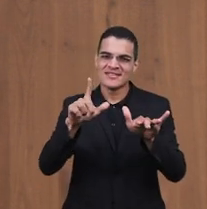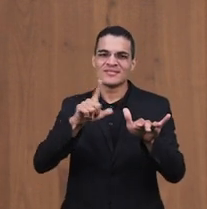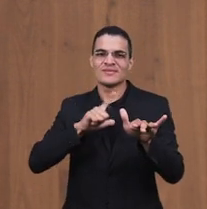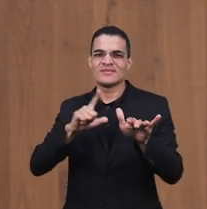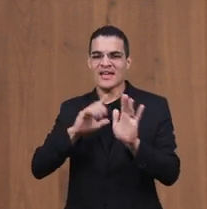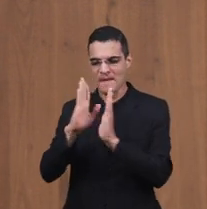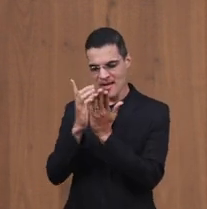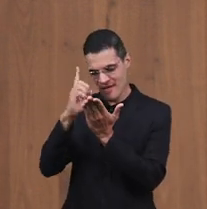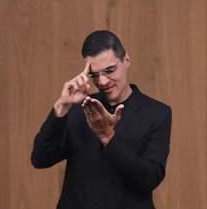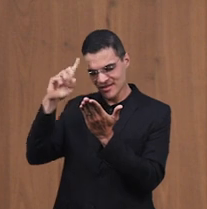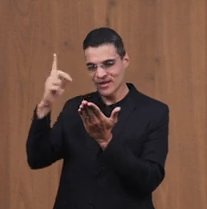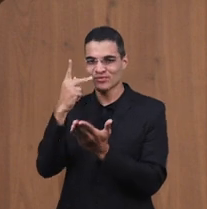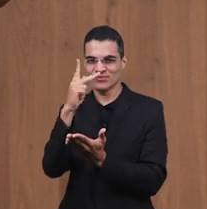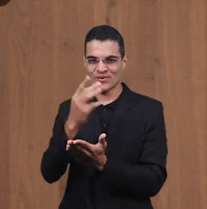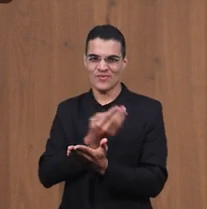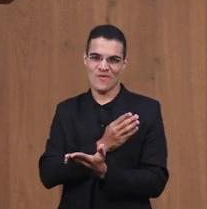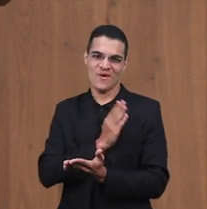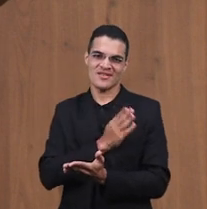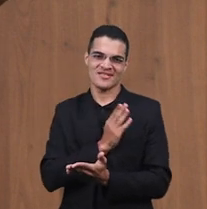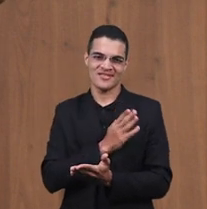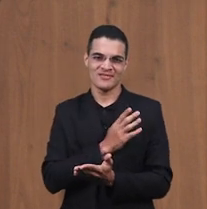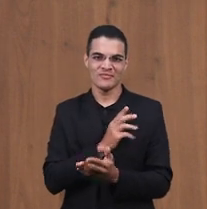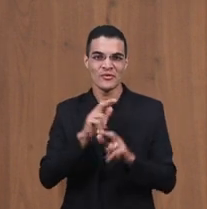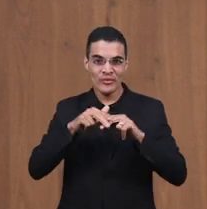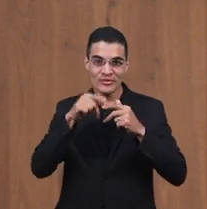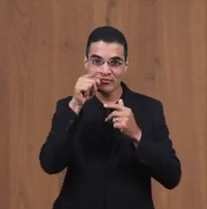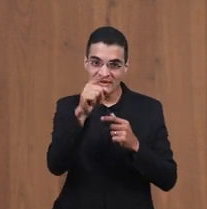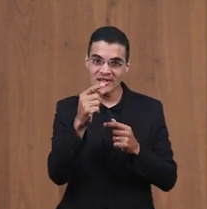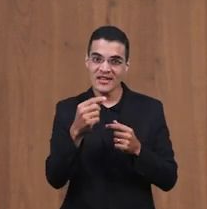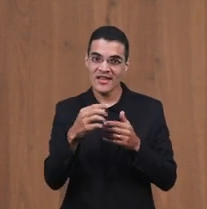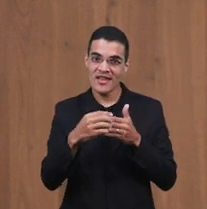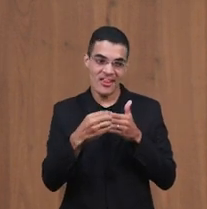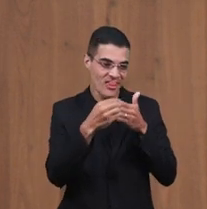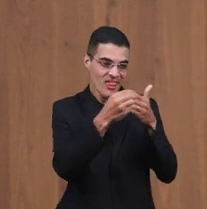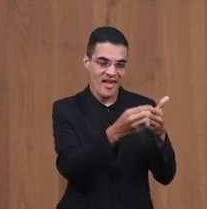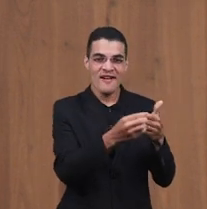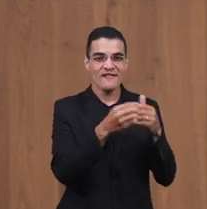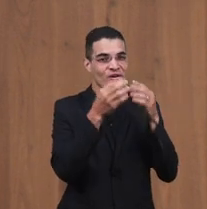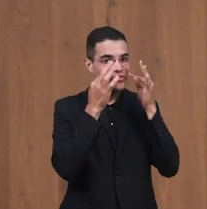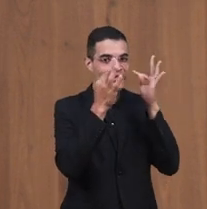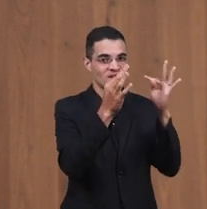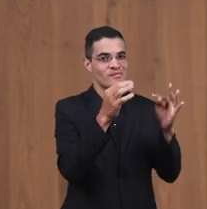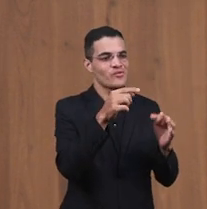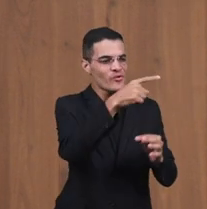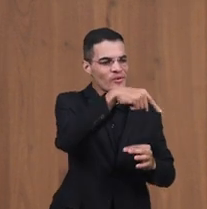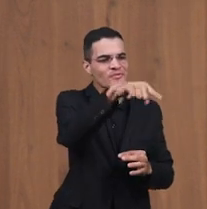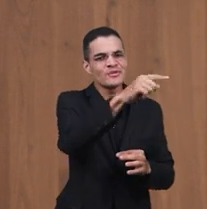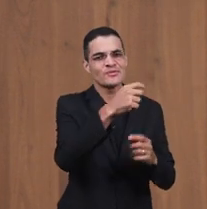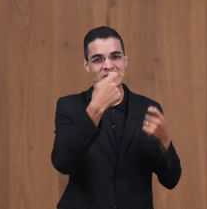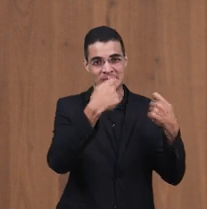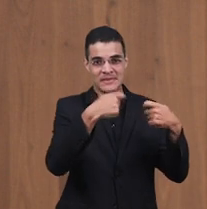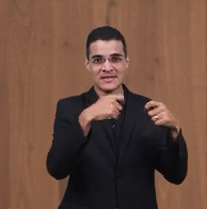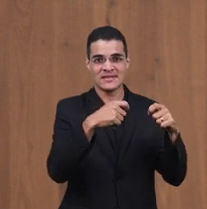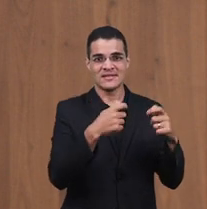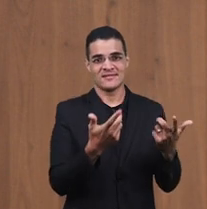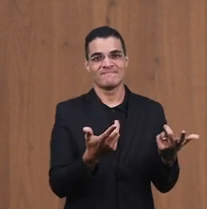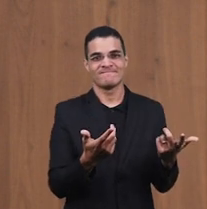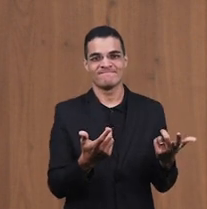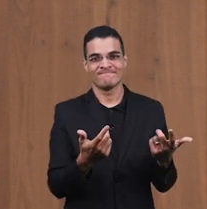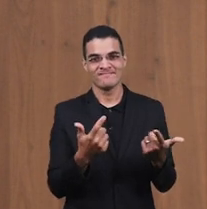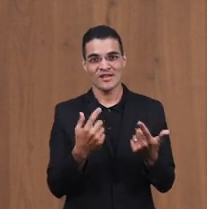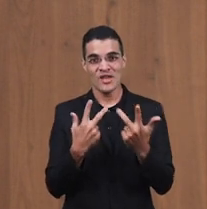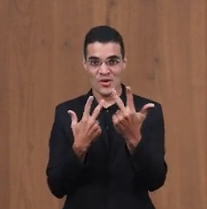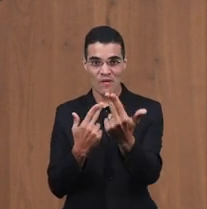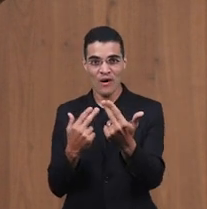Você tem ouvido A voz do Senhor Leve para aqueles Que estão necessitados A bênção Do Senhor Como José Foi uma